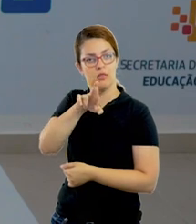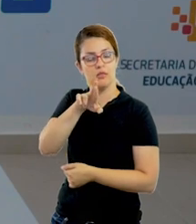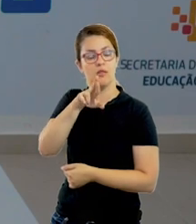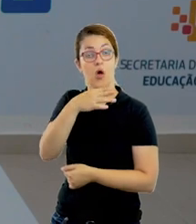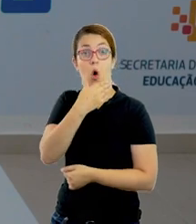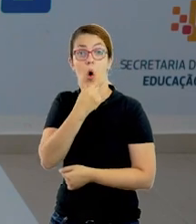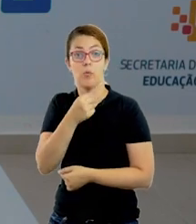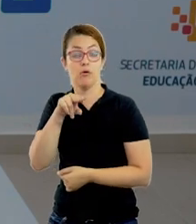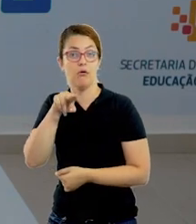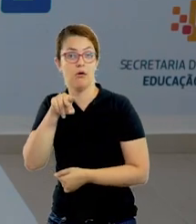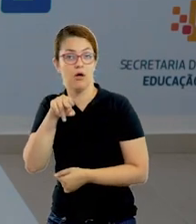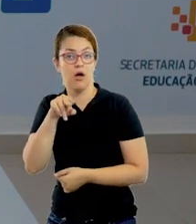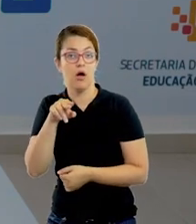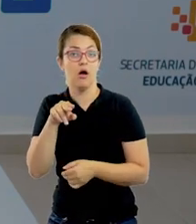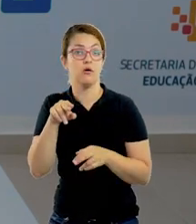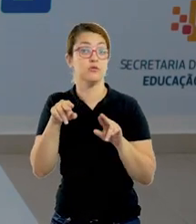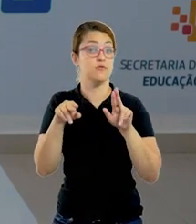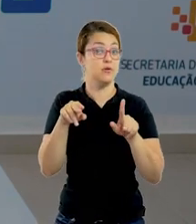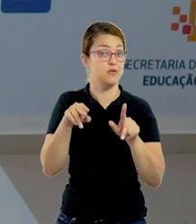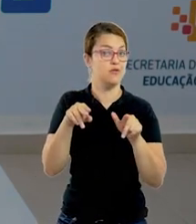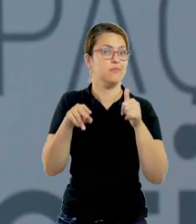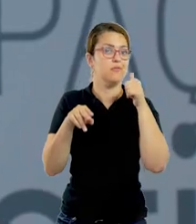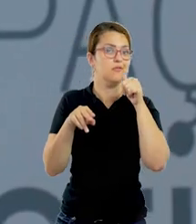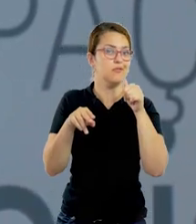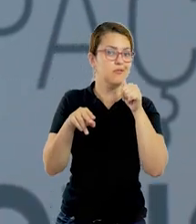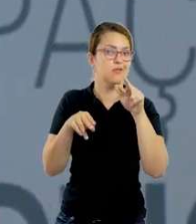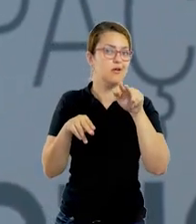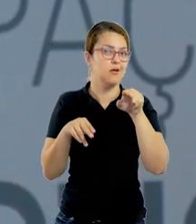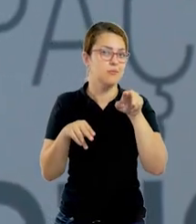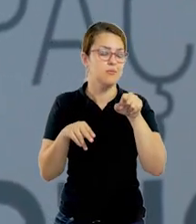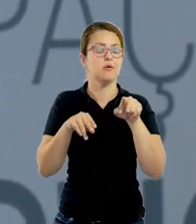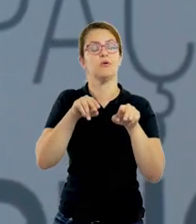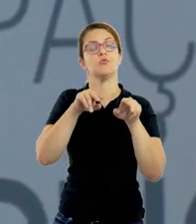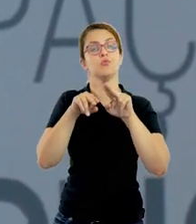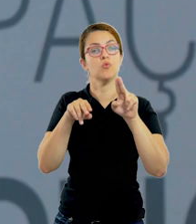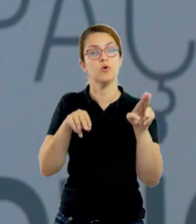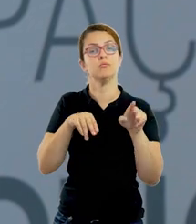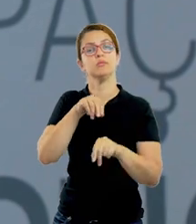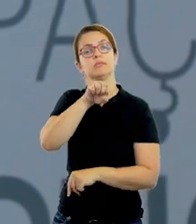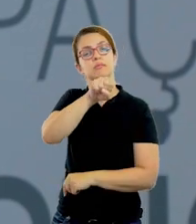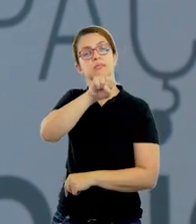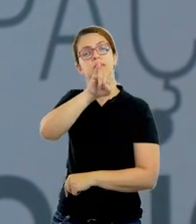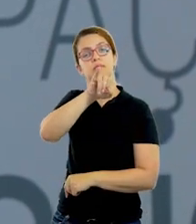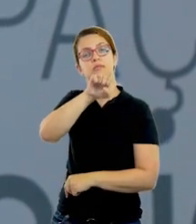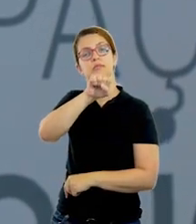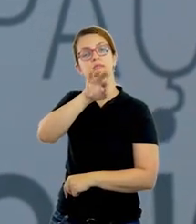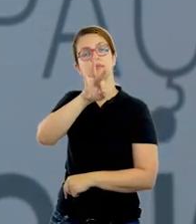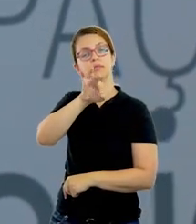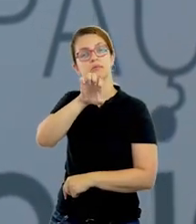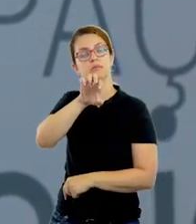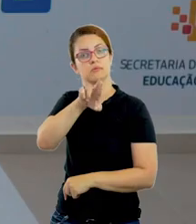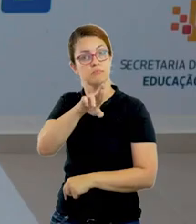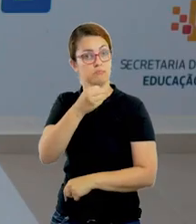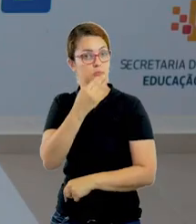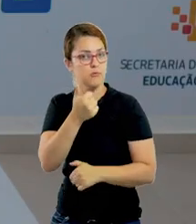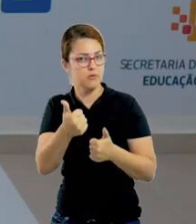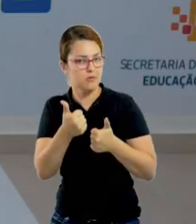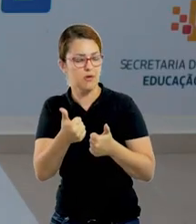Brother. E se eu tiver uma irmã, eu vou chamar de sister. Sister. Tudo bem?